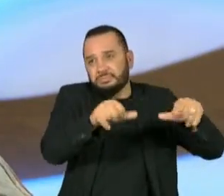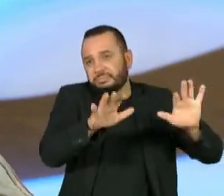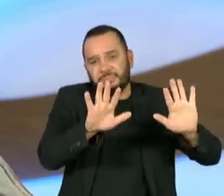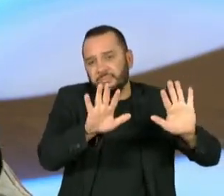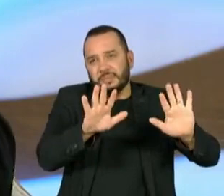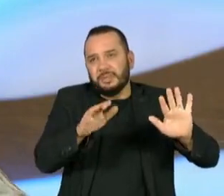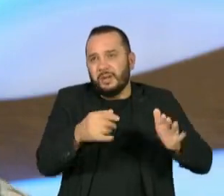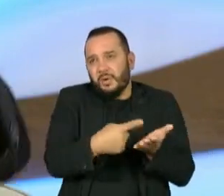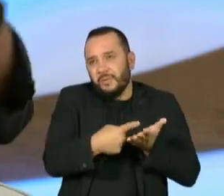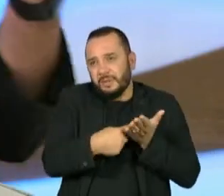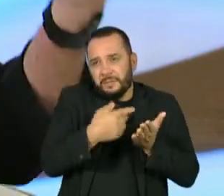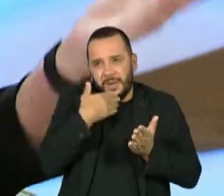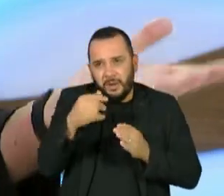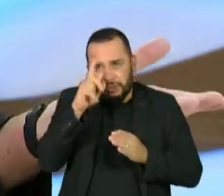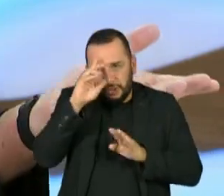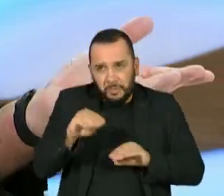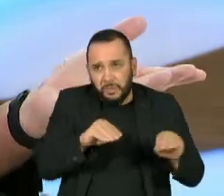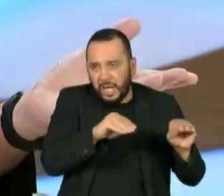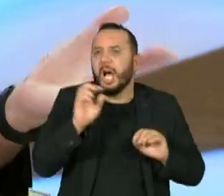dos mundos? Não, imagina.